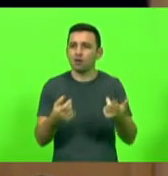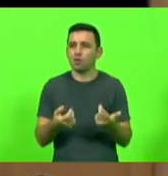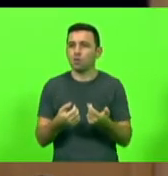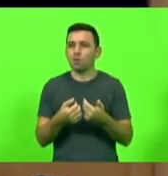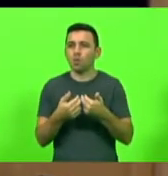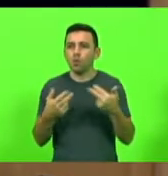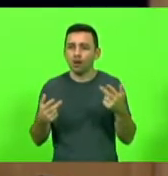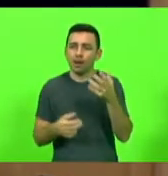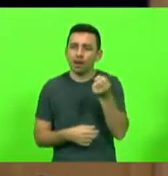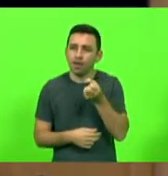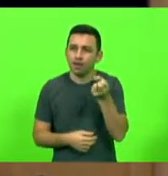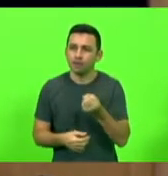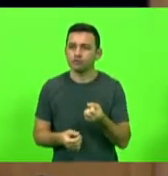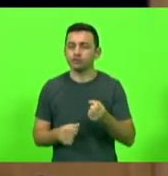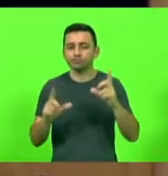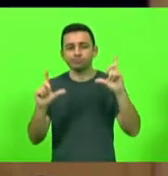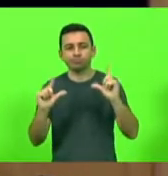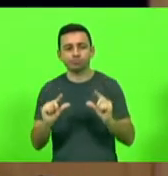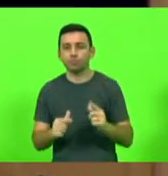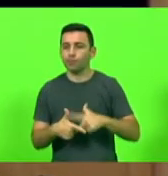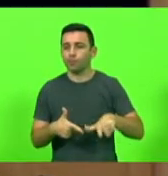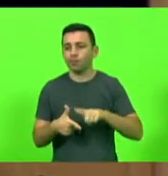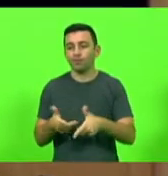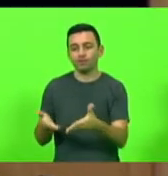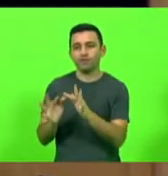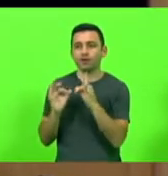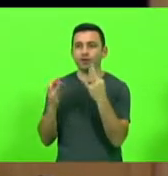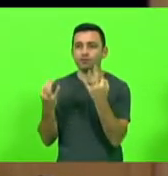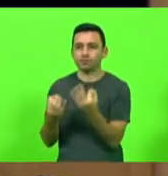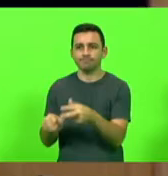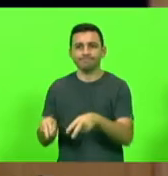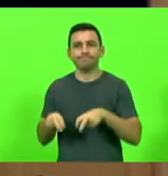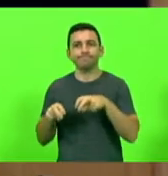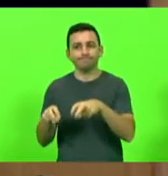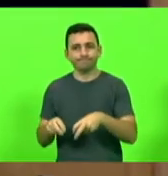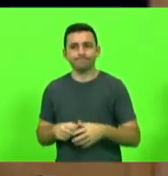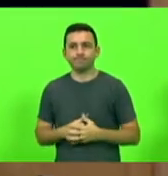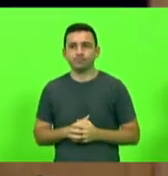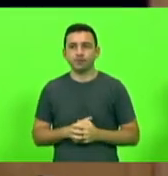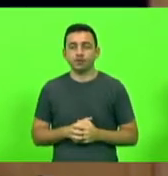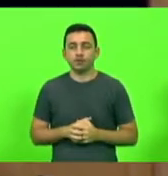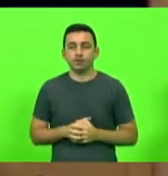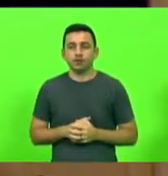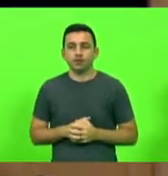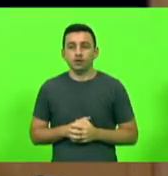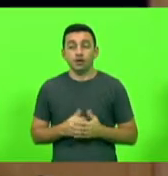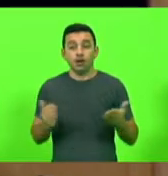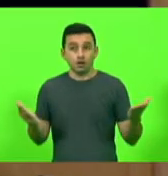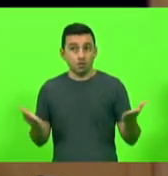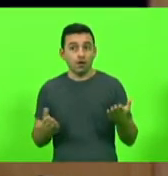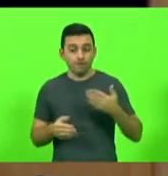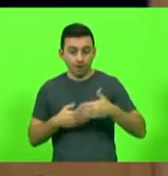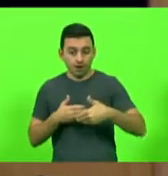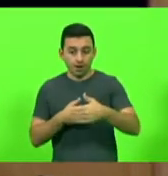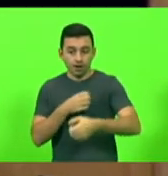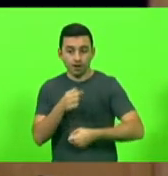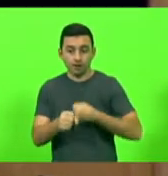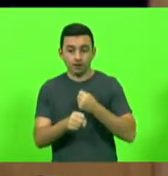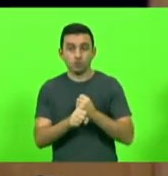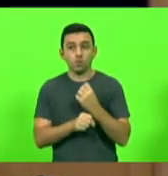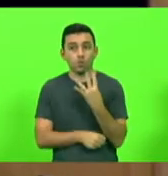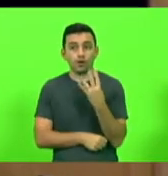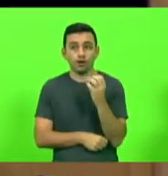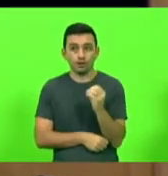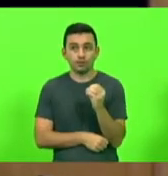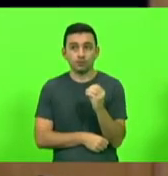afetando sobremaneiro o agricultor. A estimativa para este ano é de que mais de 40%